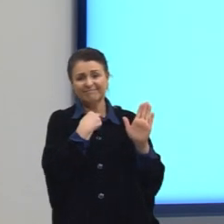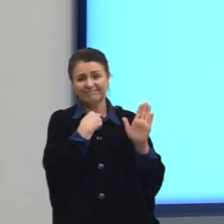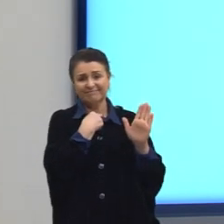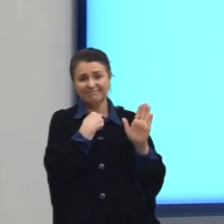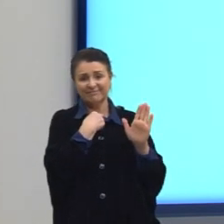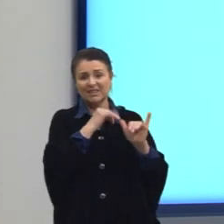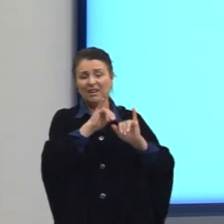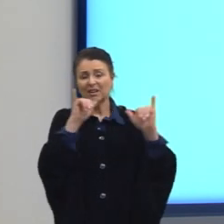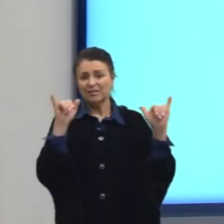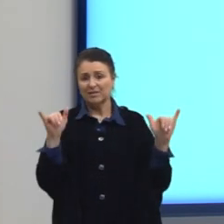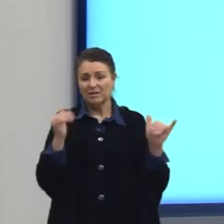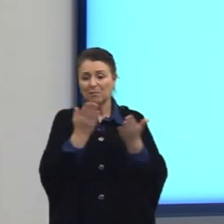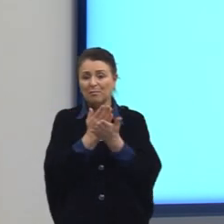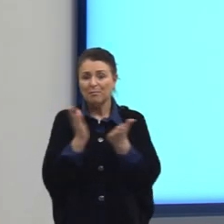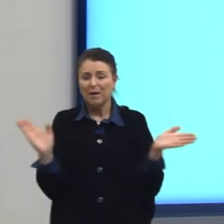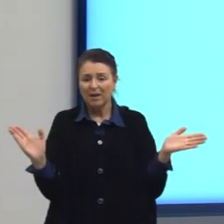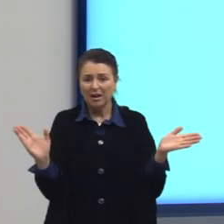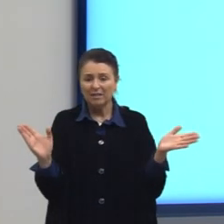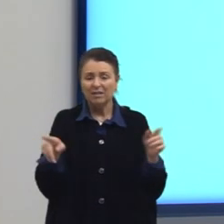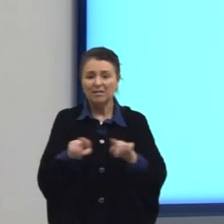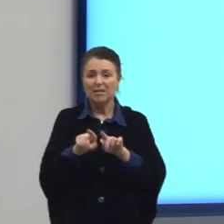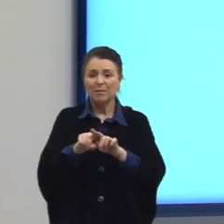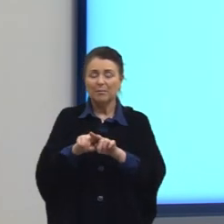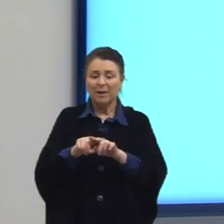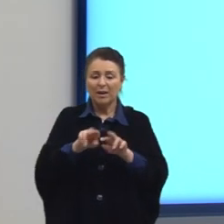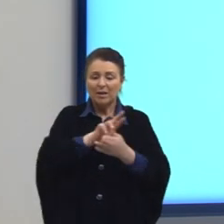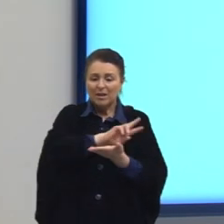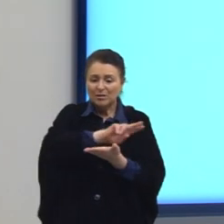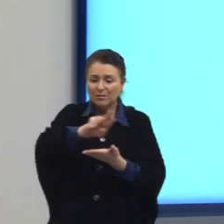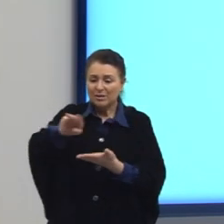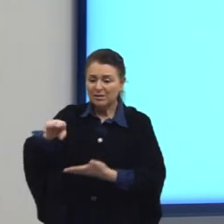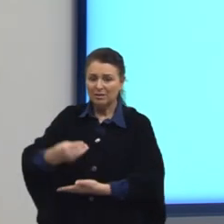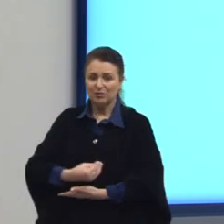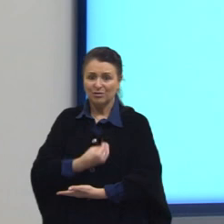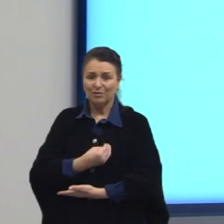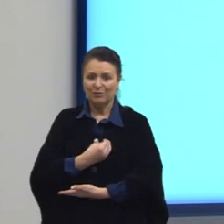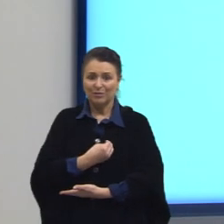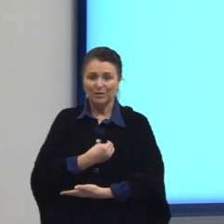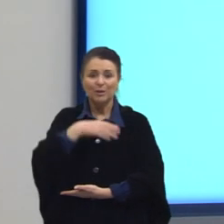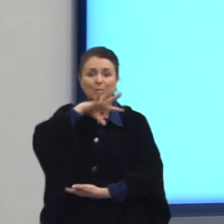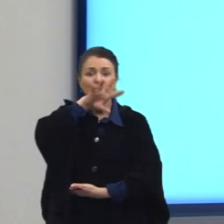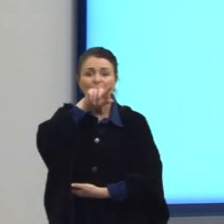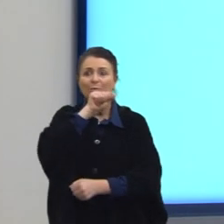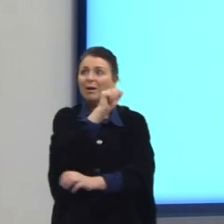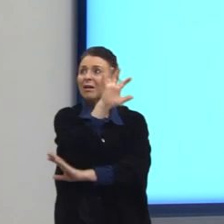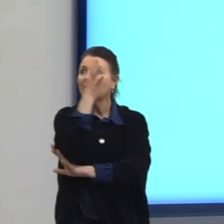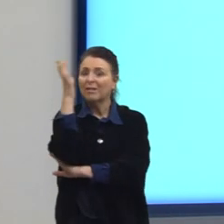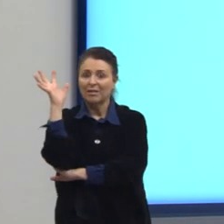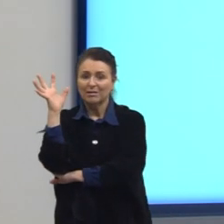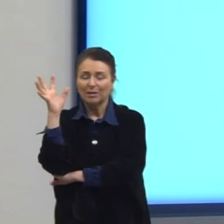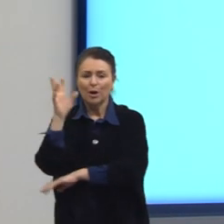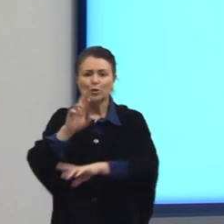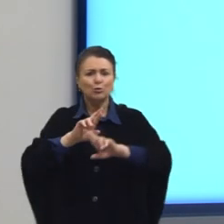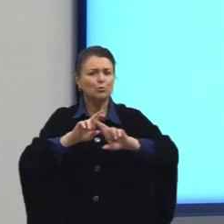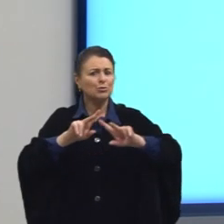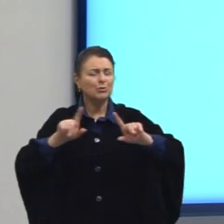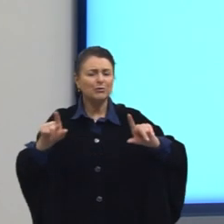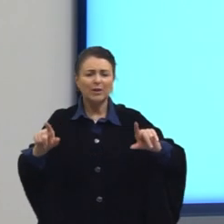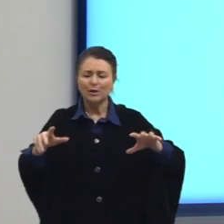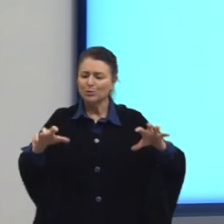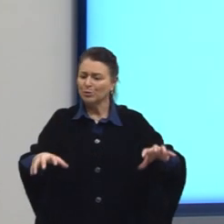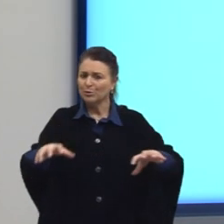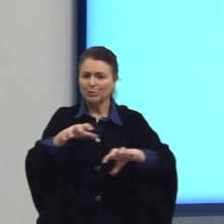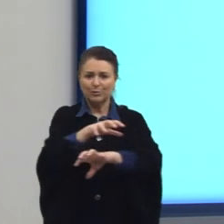a perda da diversidade genética, da fauna, nos diversos biomas. Provoca a